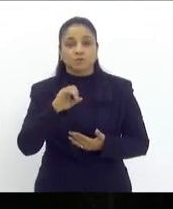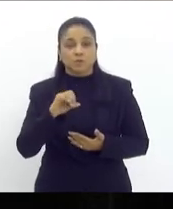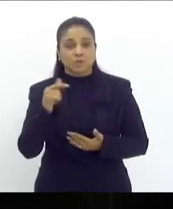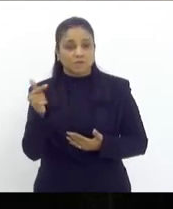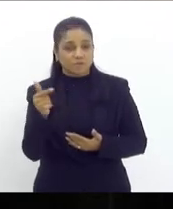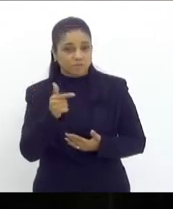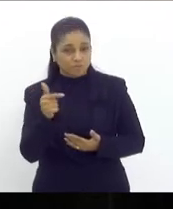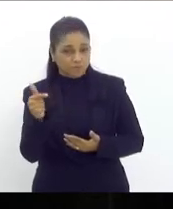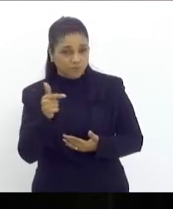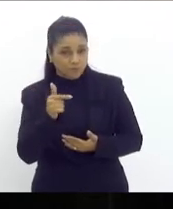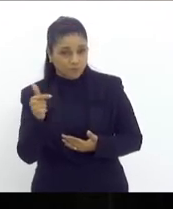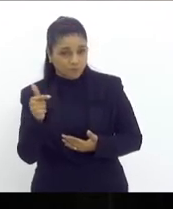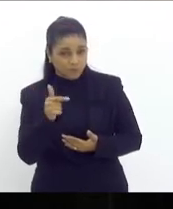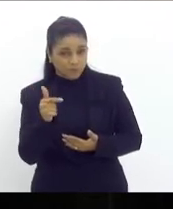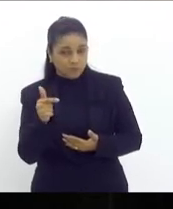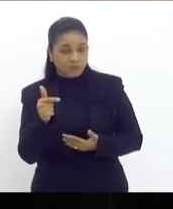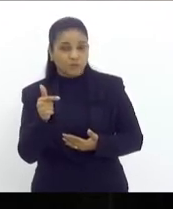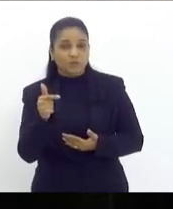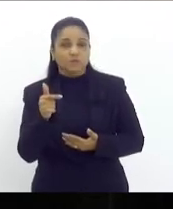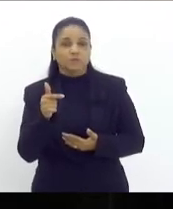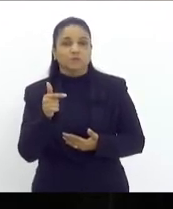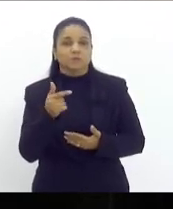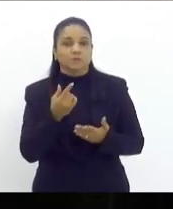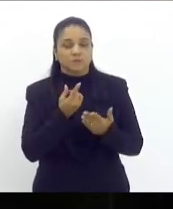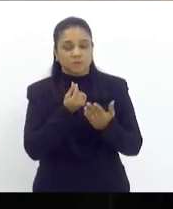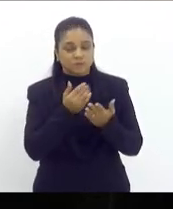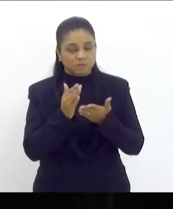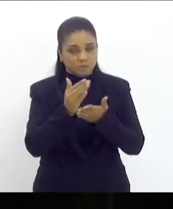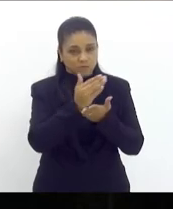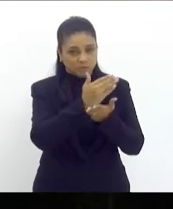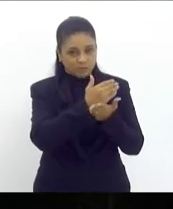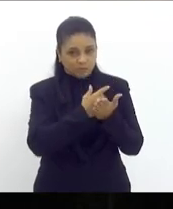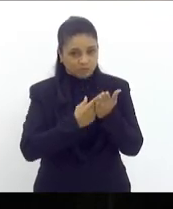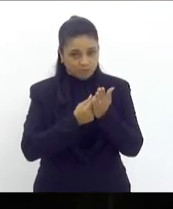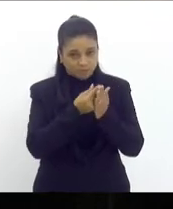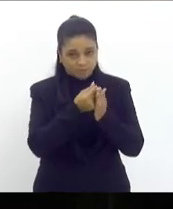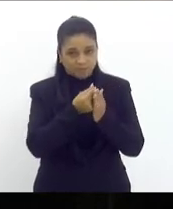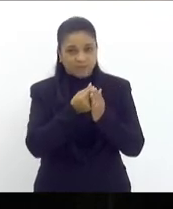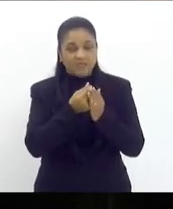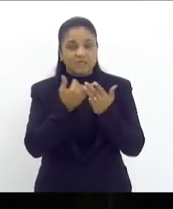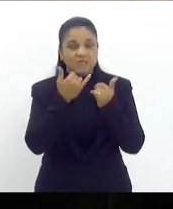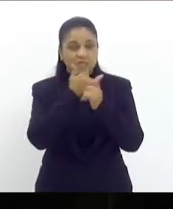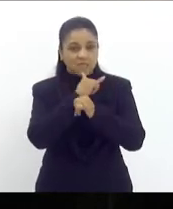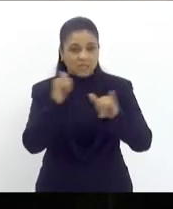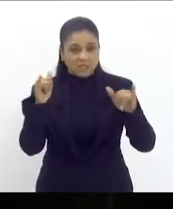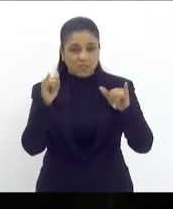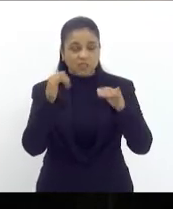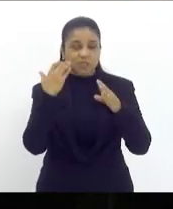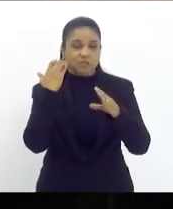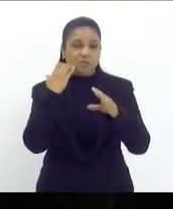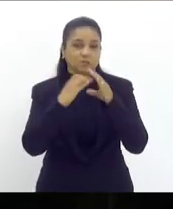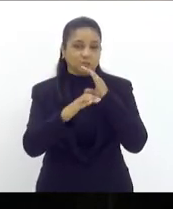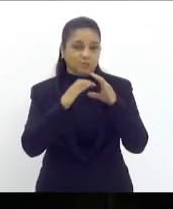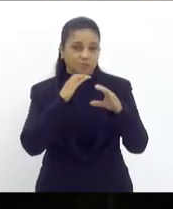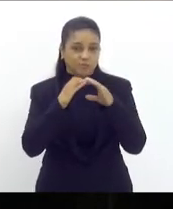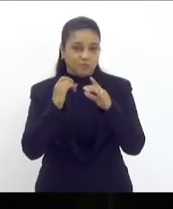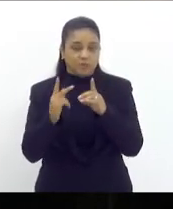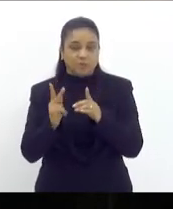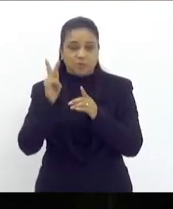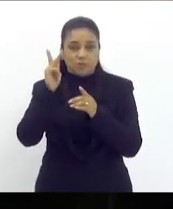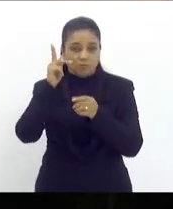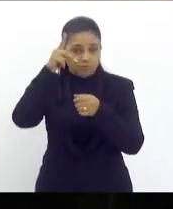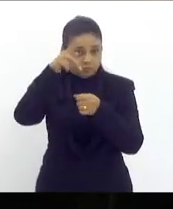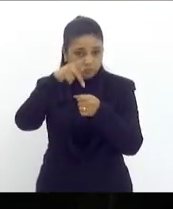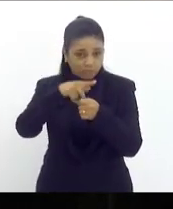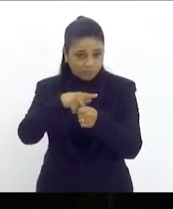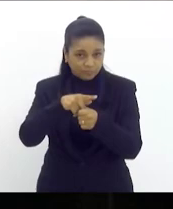as receitas de energia telecomunicações e combustíveis foram